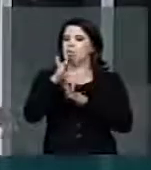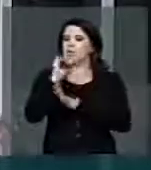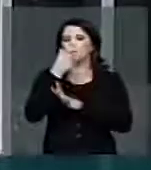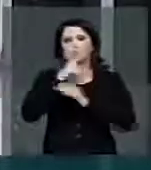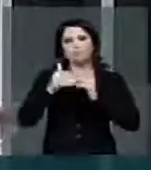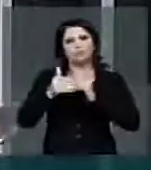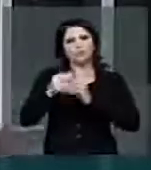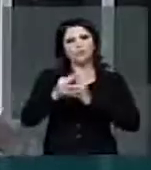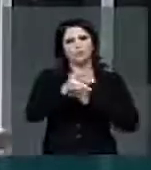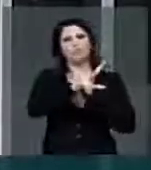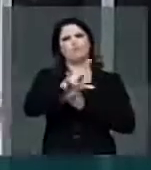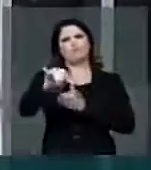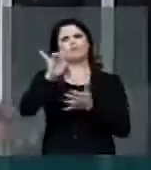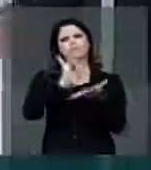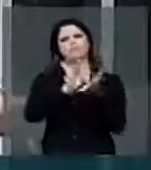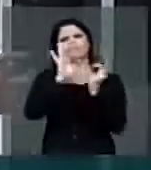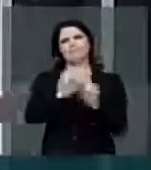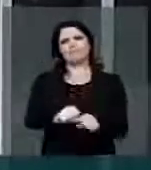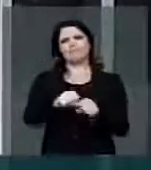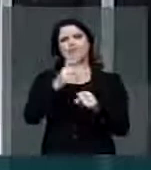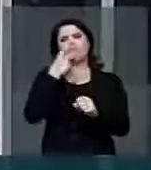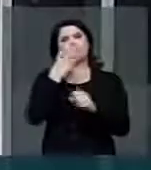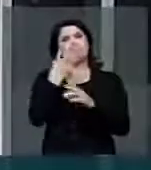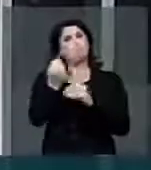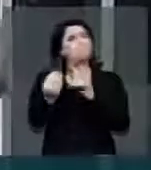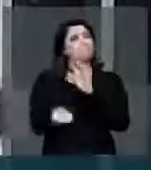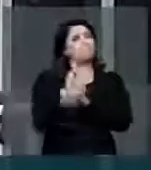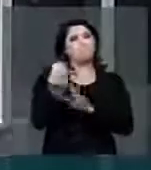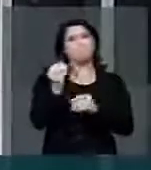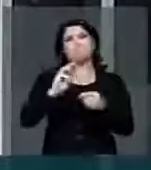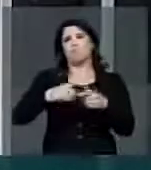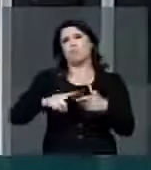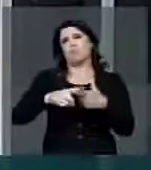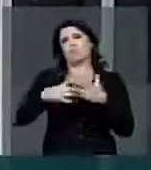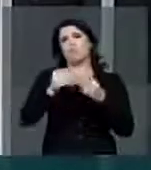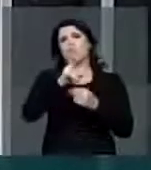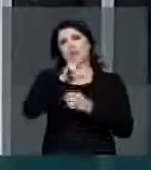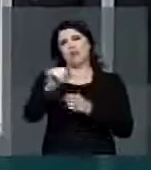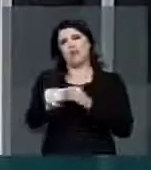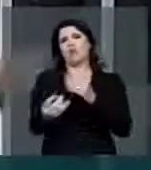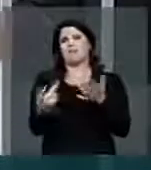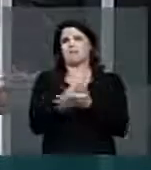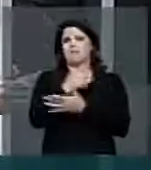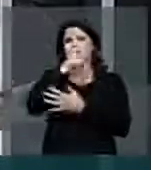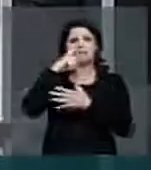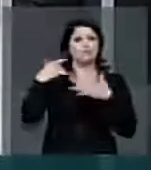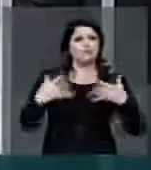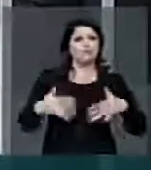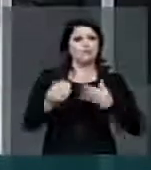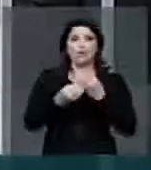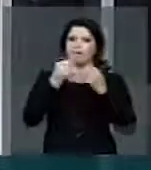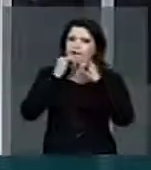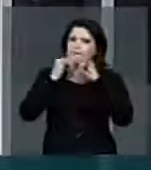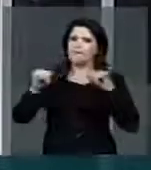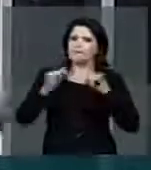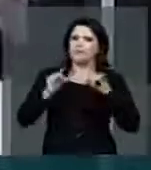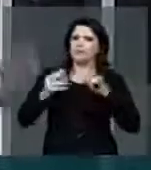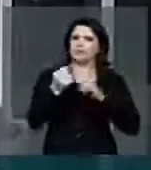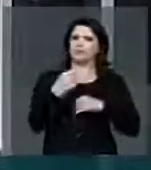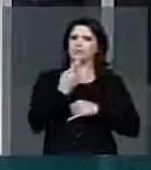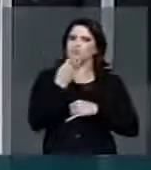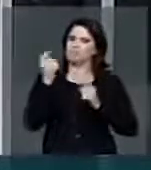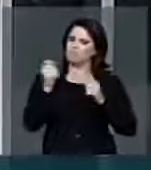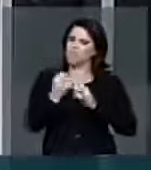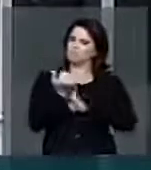a gente vai ter sim muitos e muitos problemas e ainda vamos correr sérios riscos. que sirva como um alerta e que a gente possa